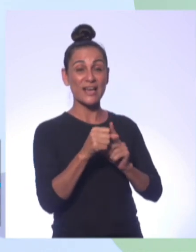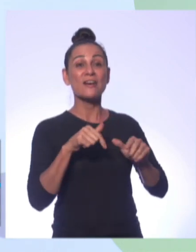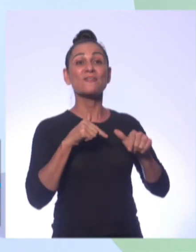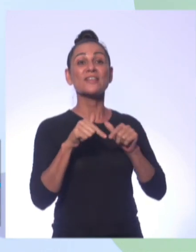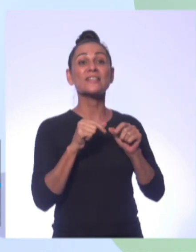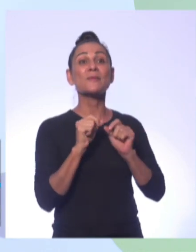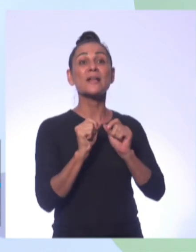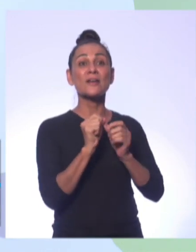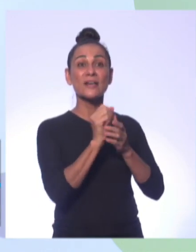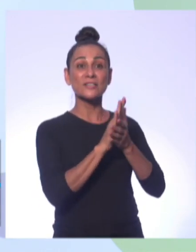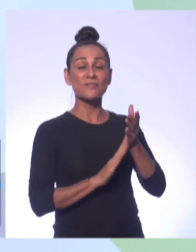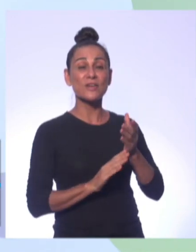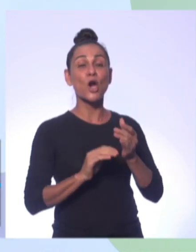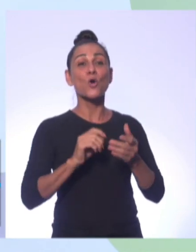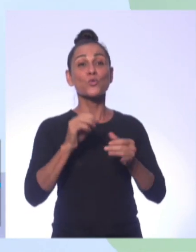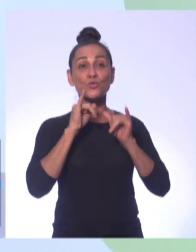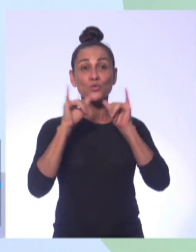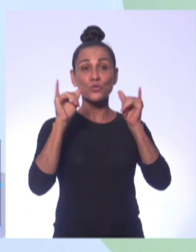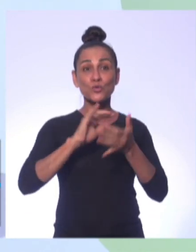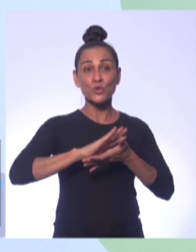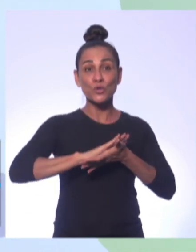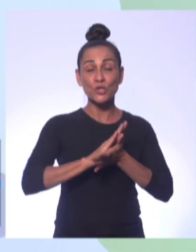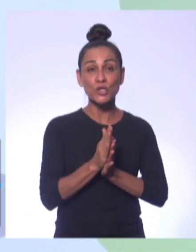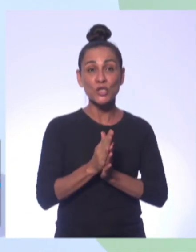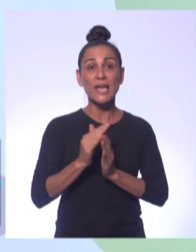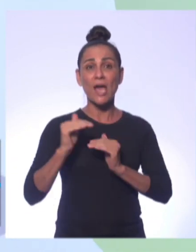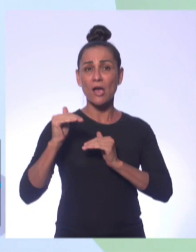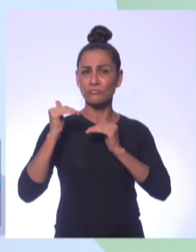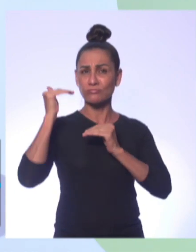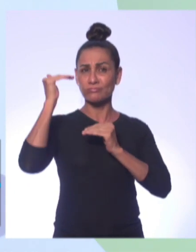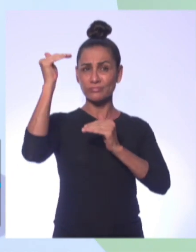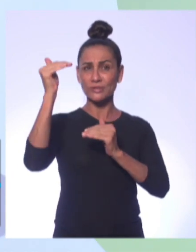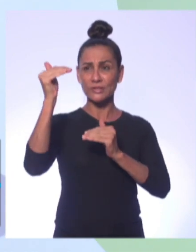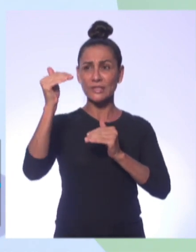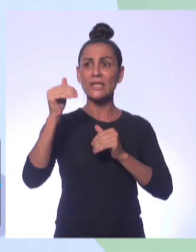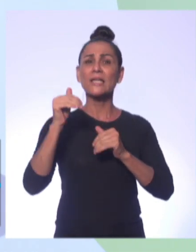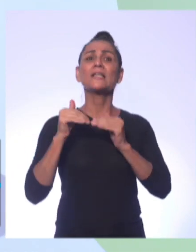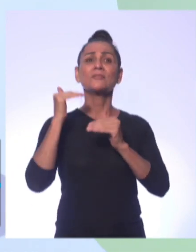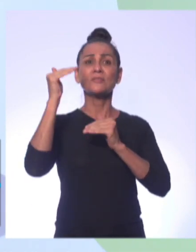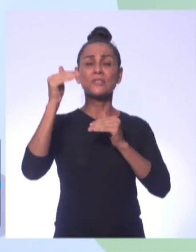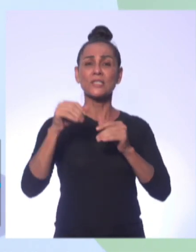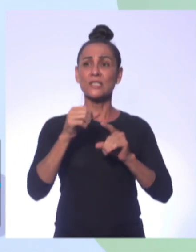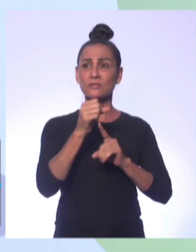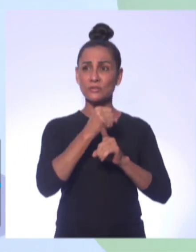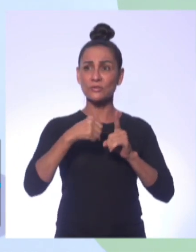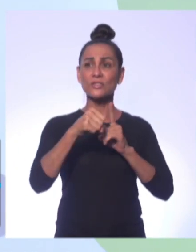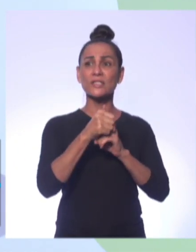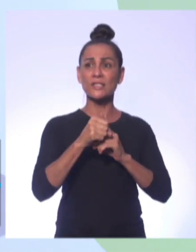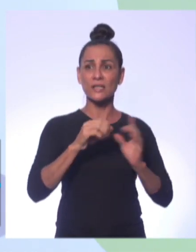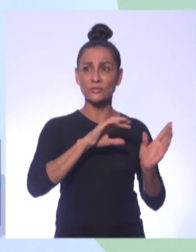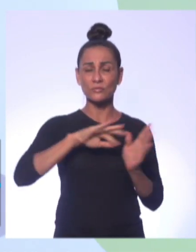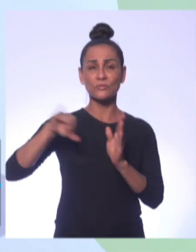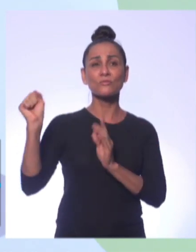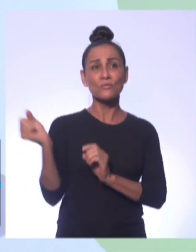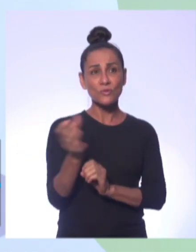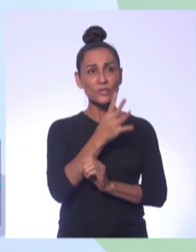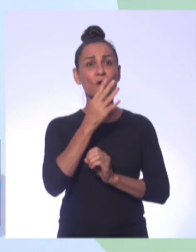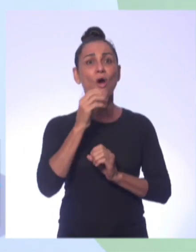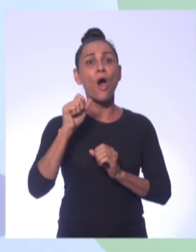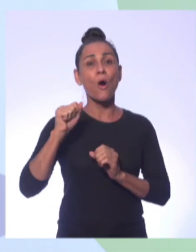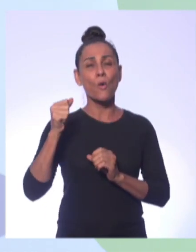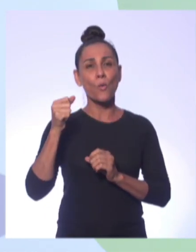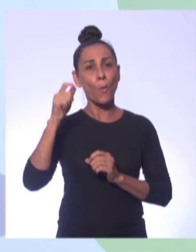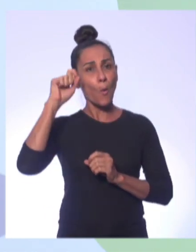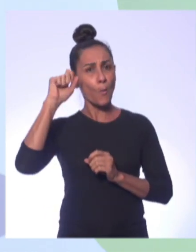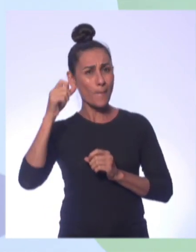o discurso racista, etnocentrista e evolucionista e sua contraparte nas sociedades contemporâneas, a eugenia, o arianismo, o